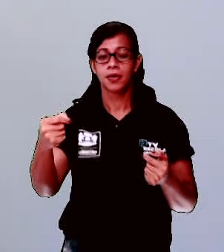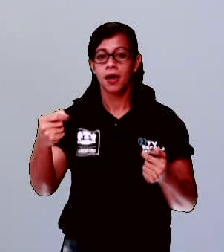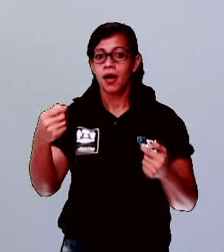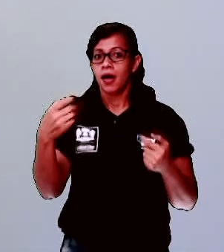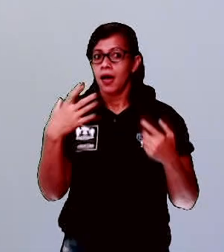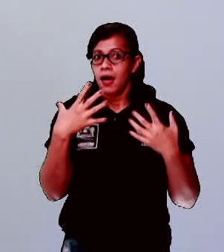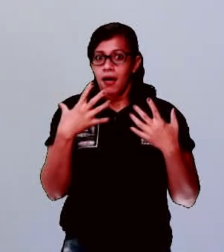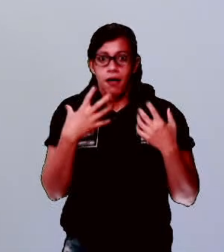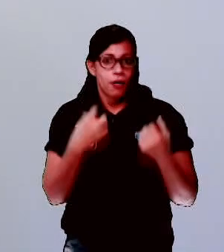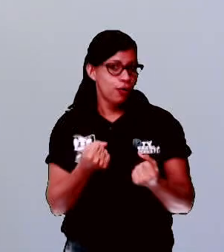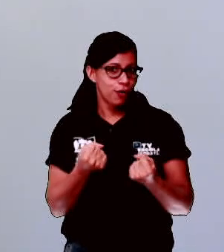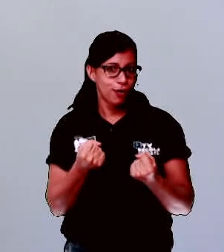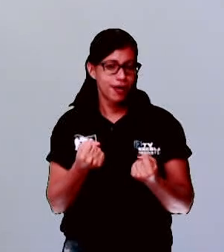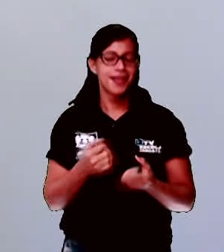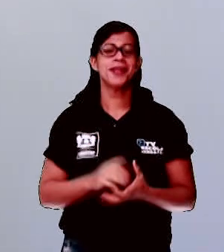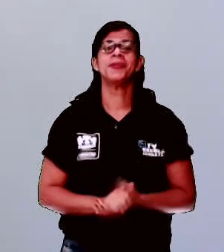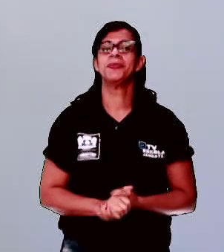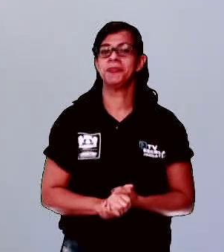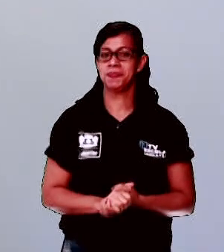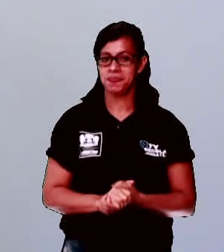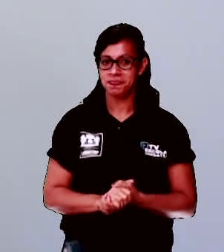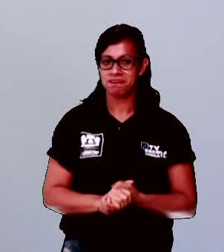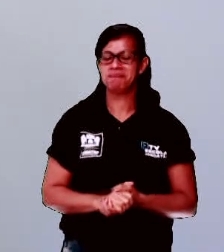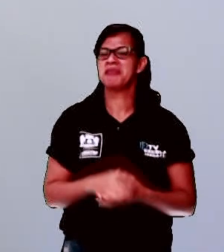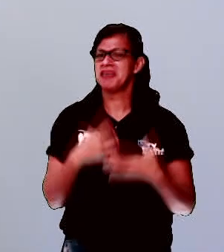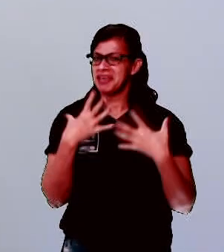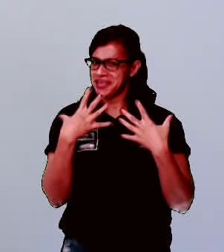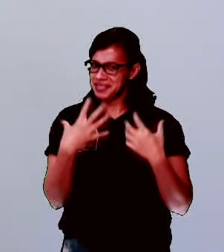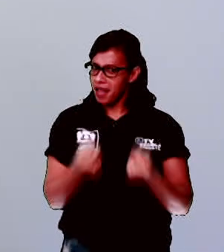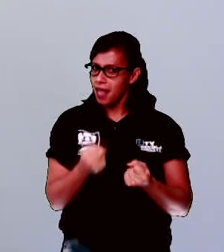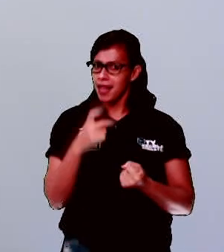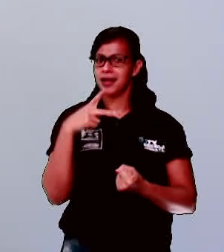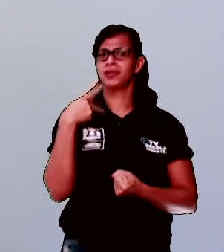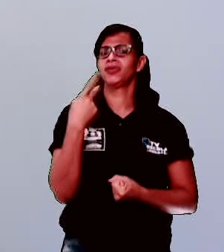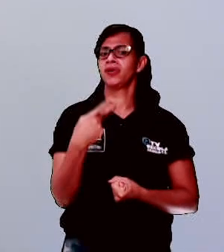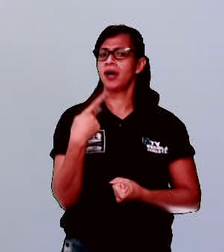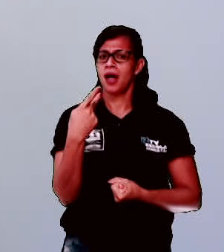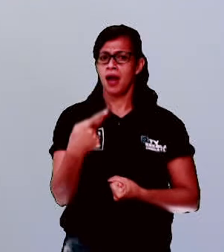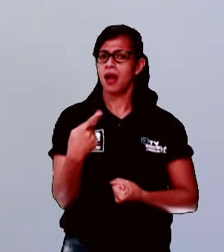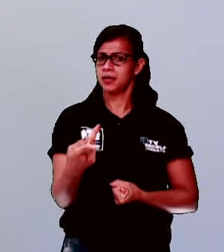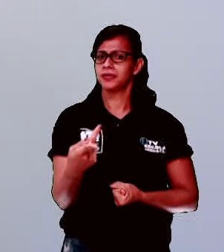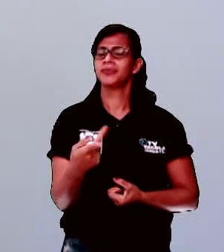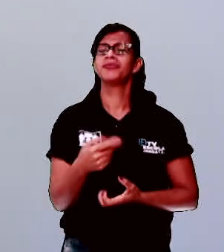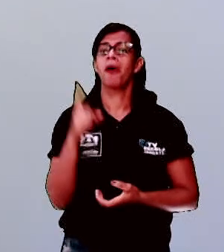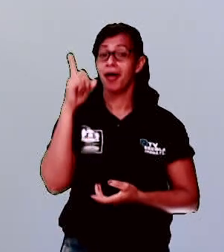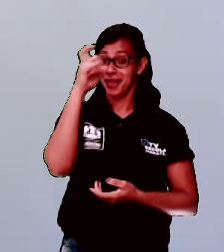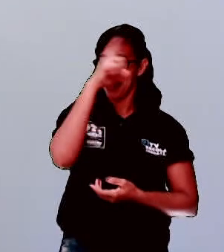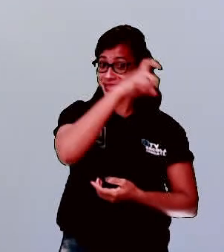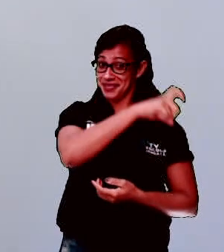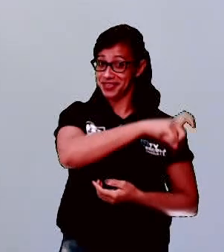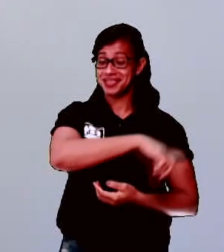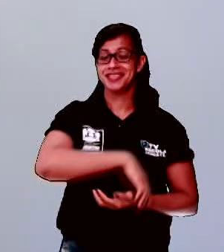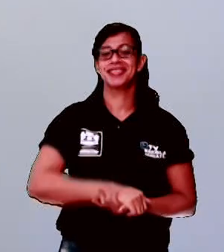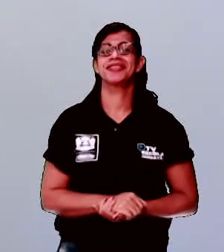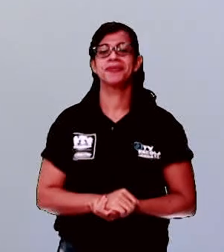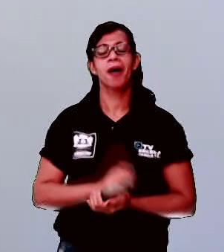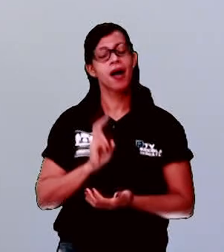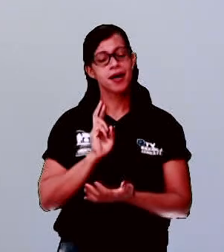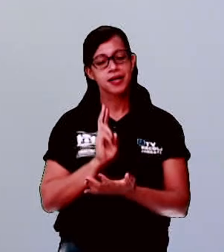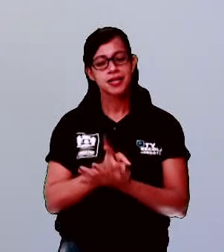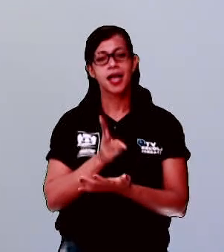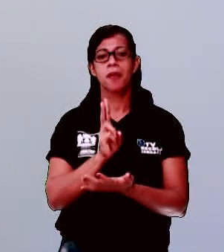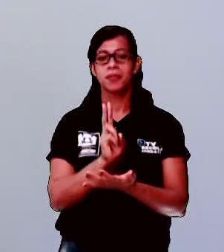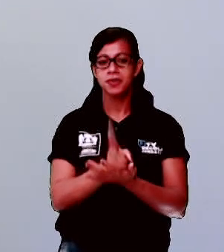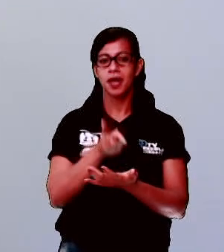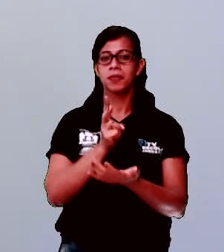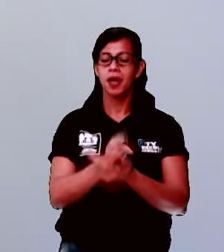gente! Eu estou aqui suando para falar, imagina vocês. Por isso que a gente tem sempre que ficar falando para a